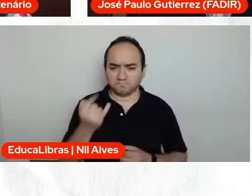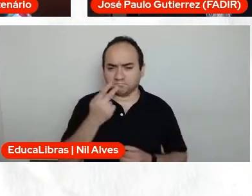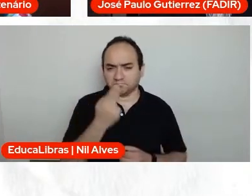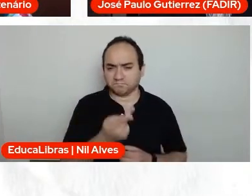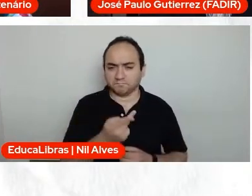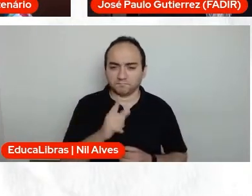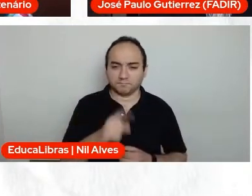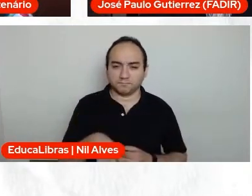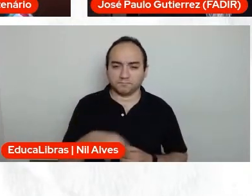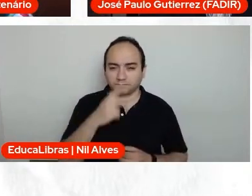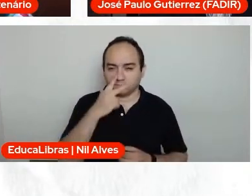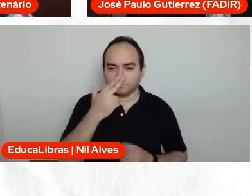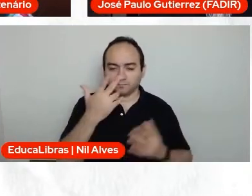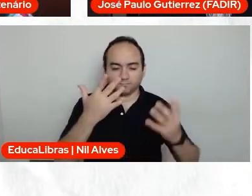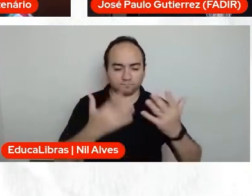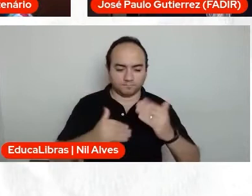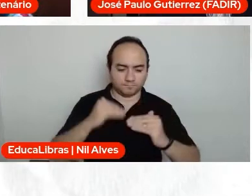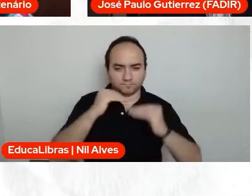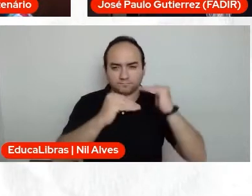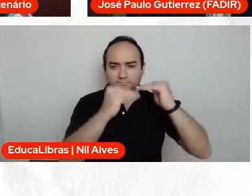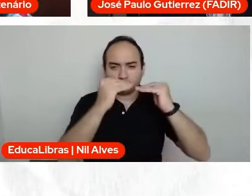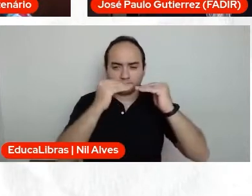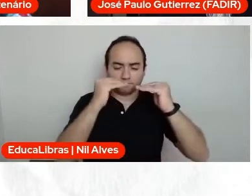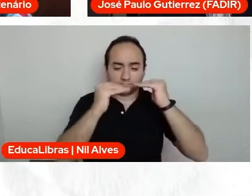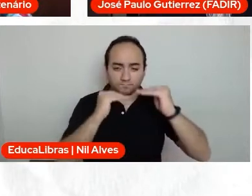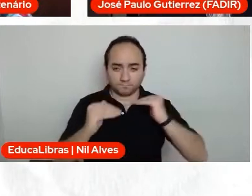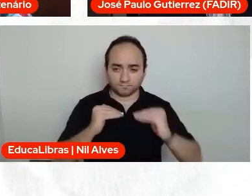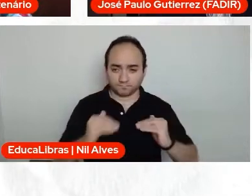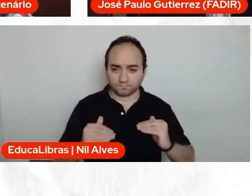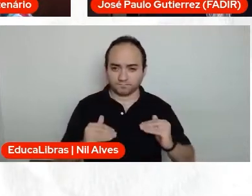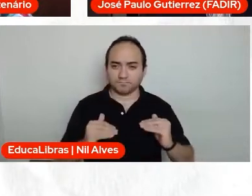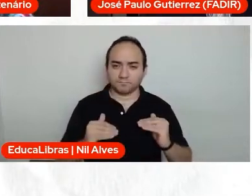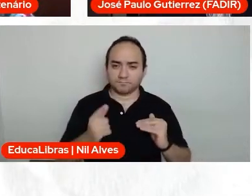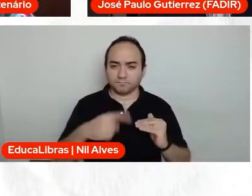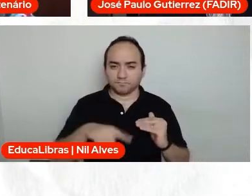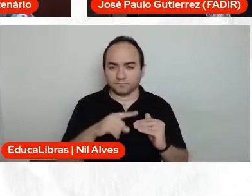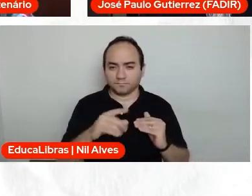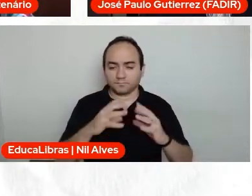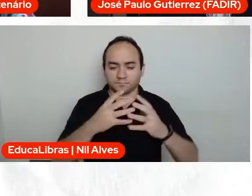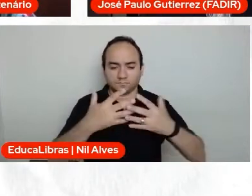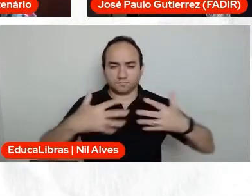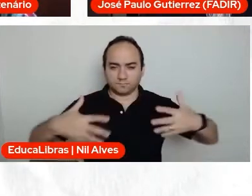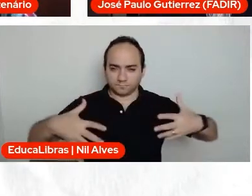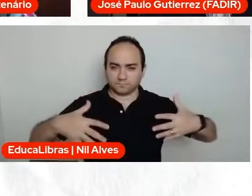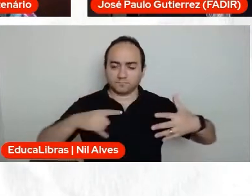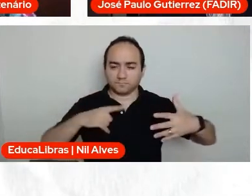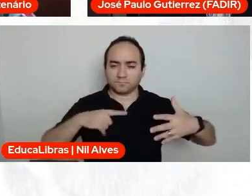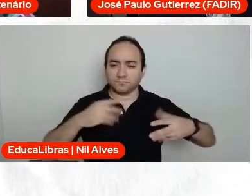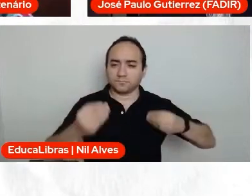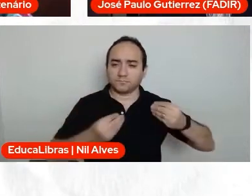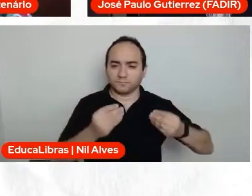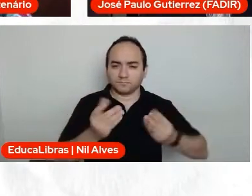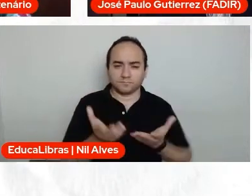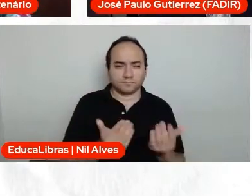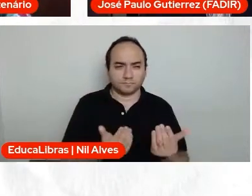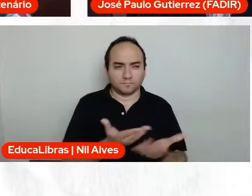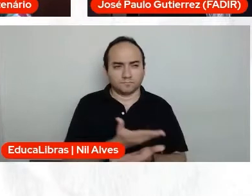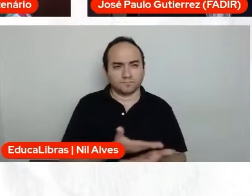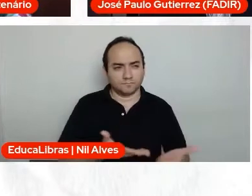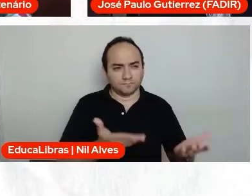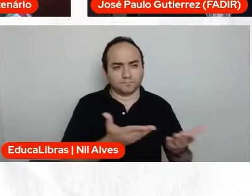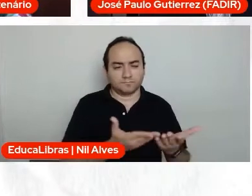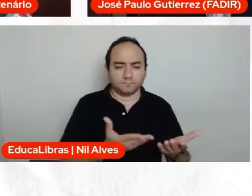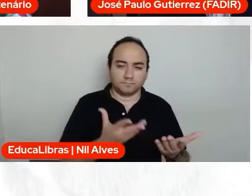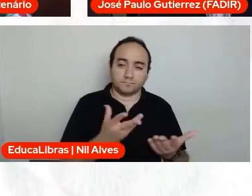A desconstrução, a gente tem na educação básica a quantidade de jovens que ainda está muito arraigado